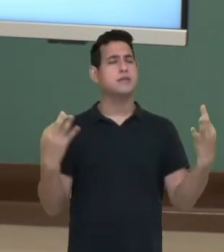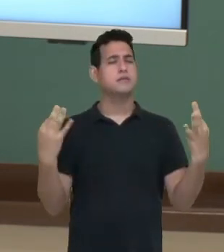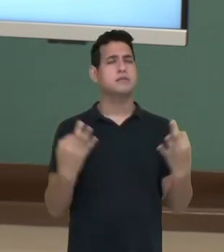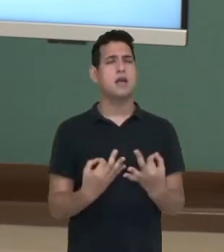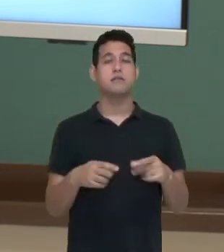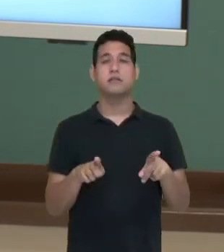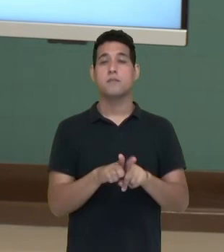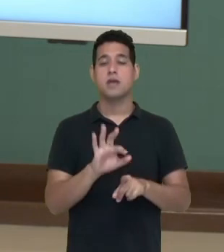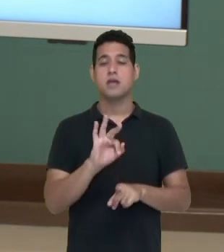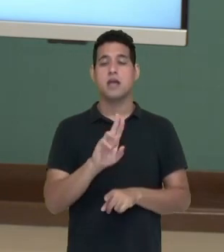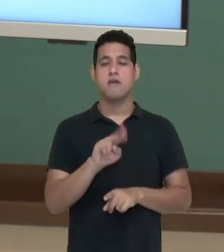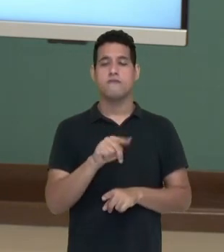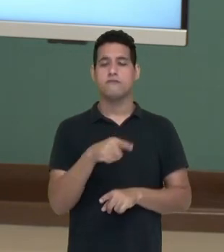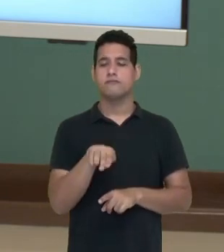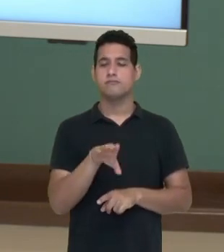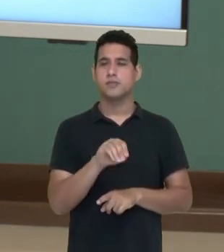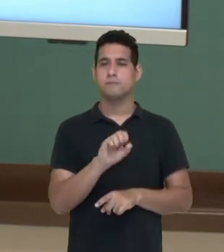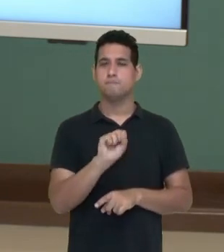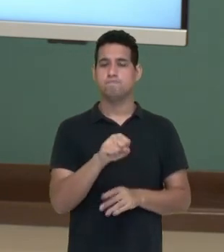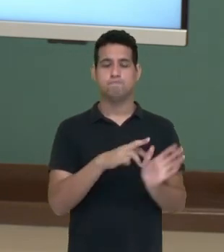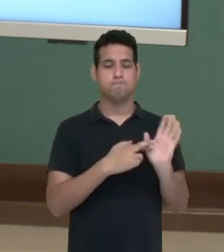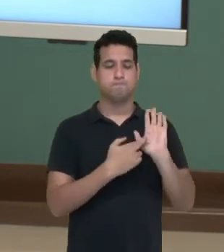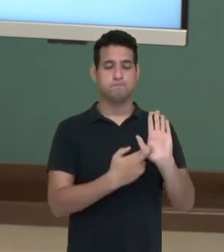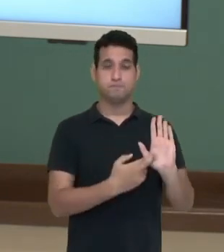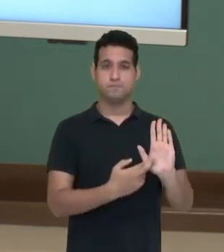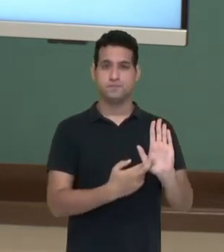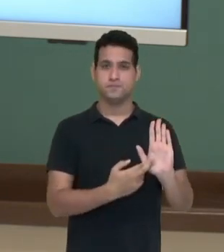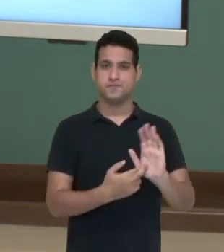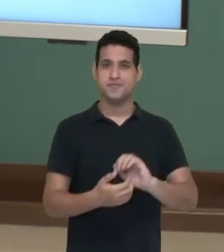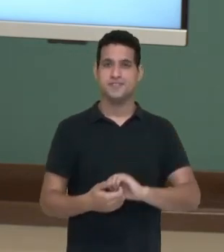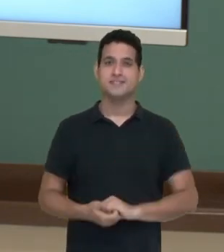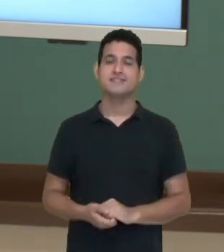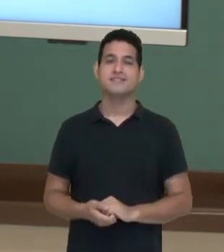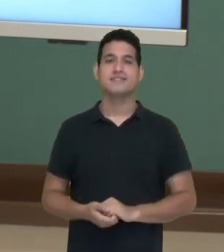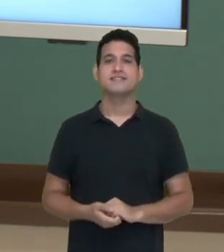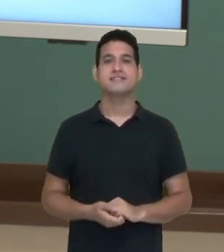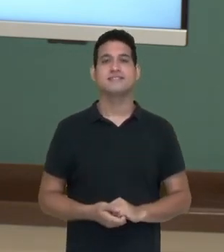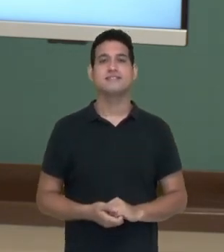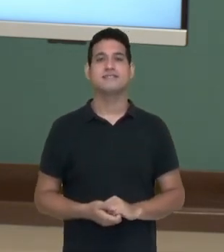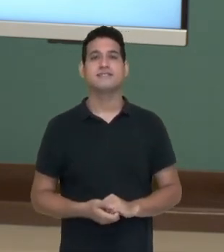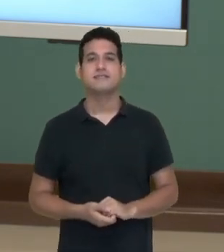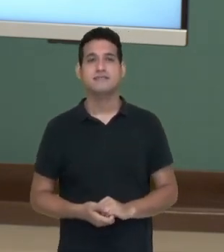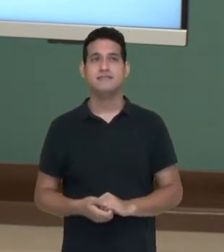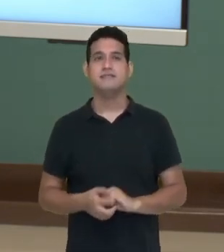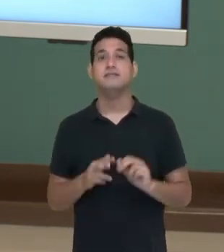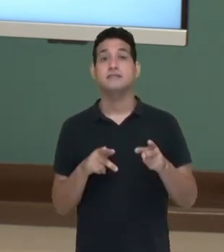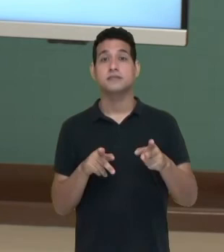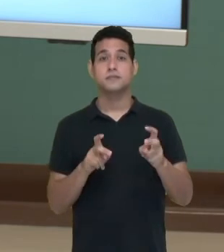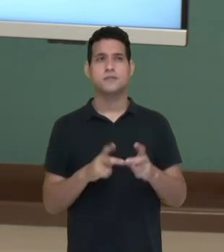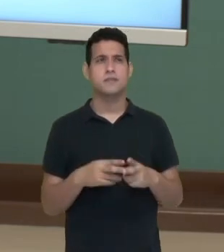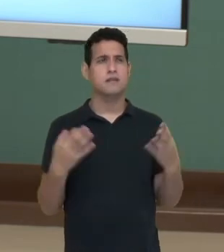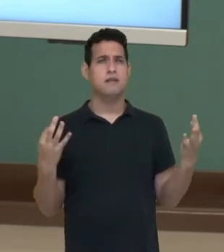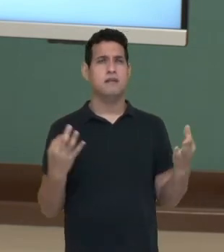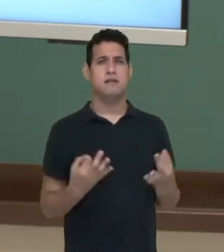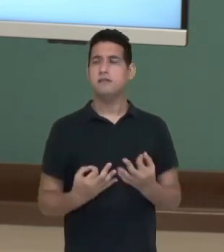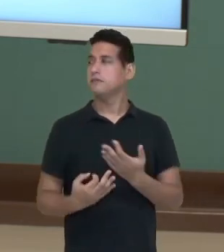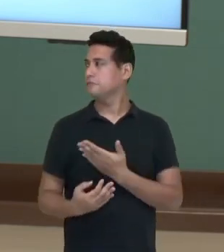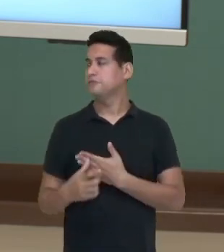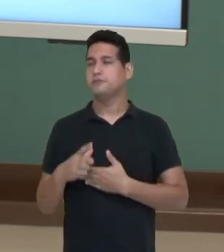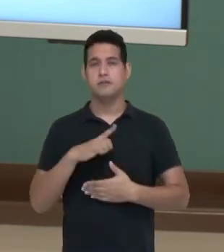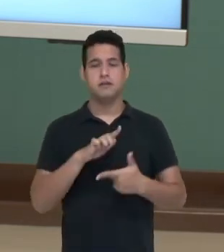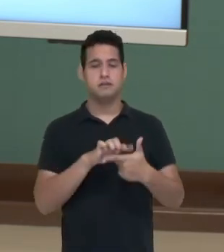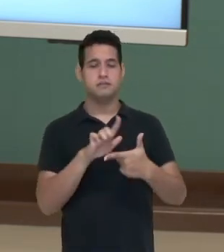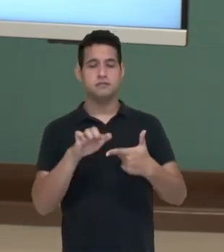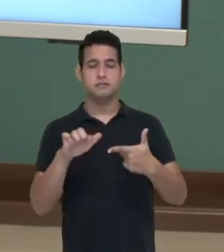a função ali, representada, ok? Então, olha lá, Certinho com o que já estava no